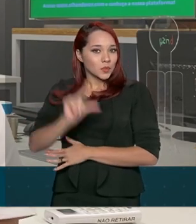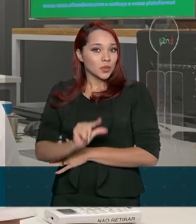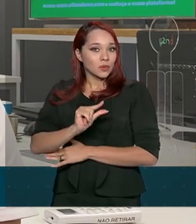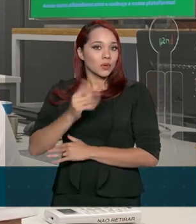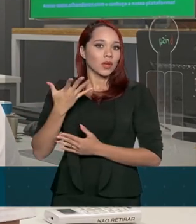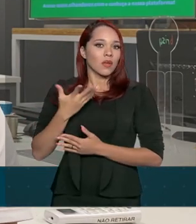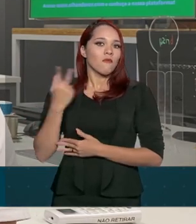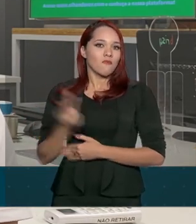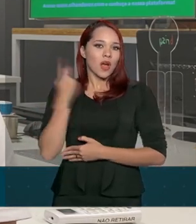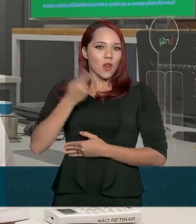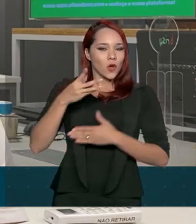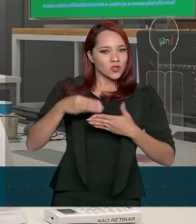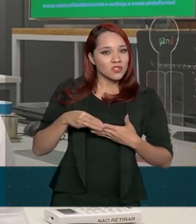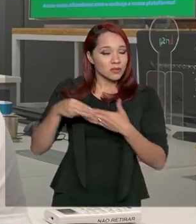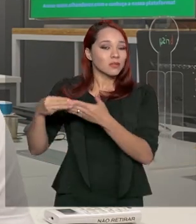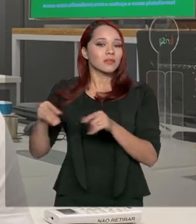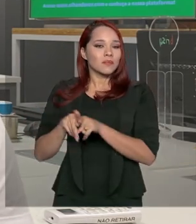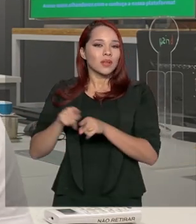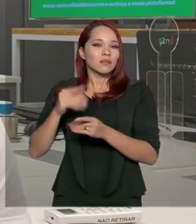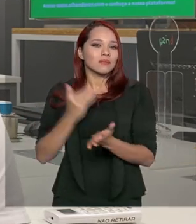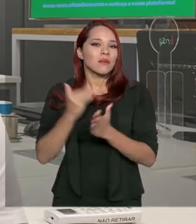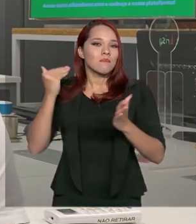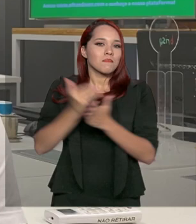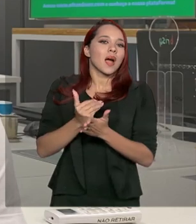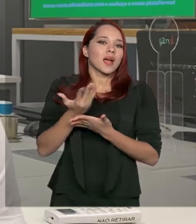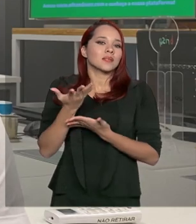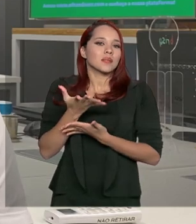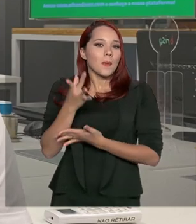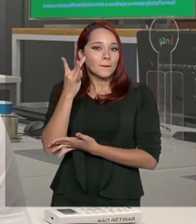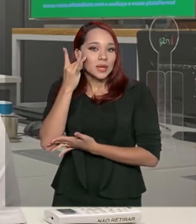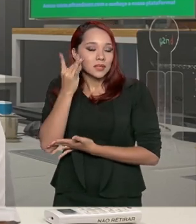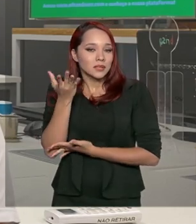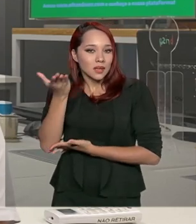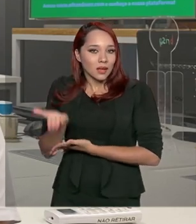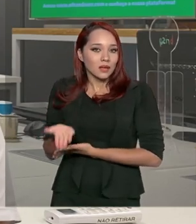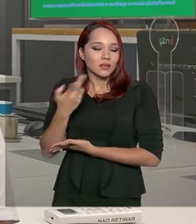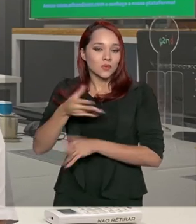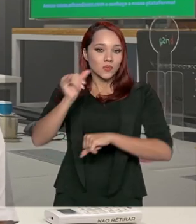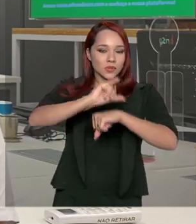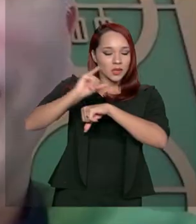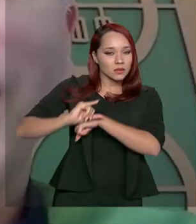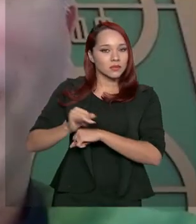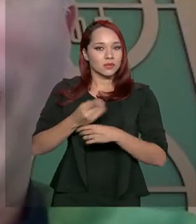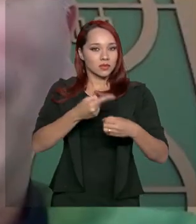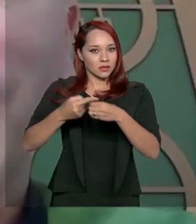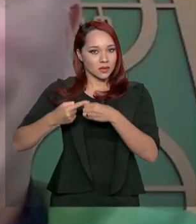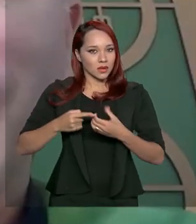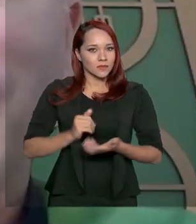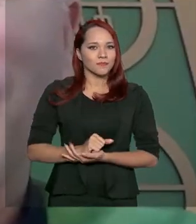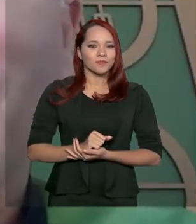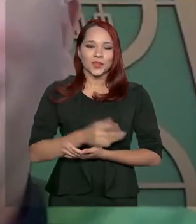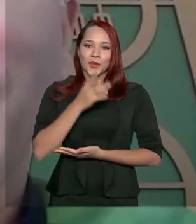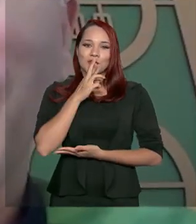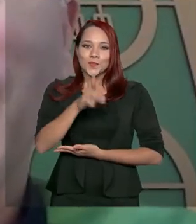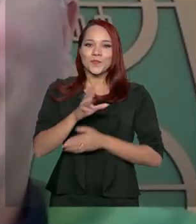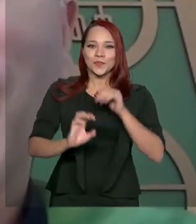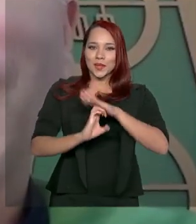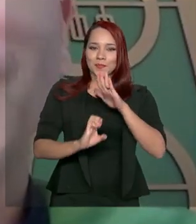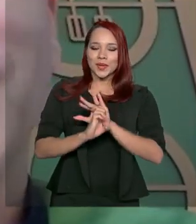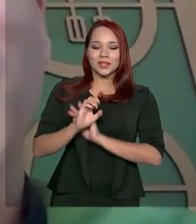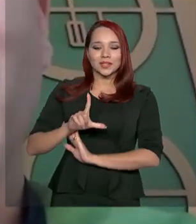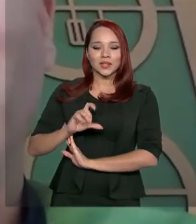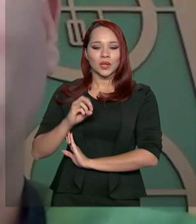das suas entregas e ter mais capilaridade, ou seja, mais presença nos grandes centros das cidades. Solução para a empresa de